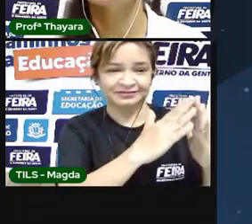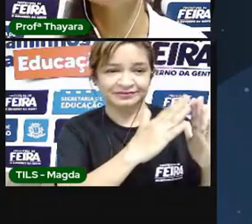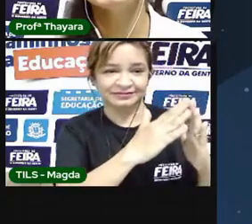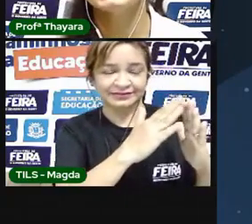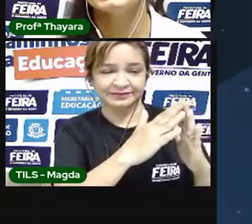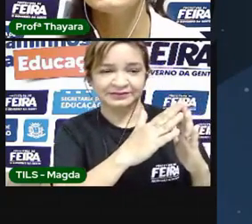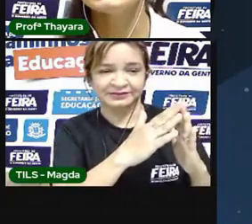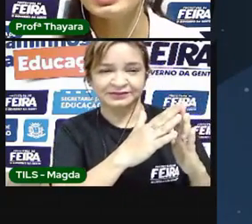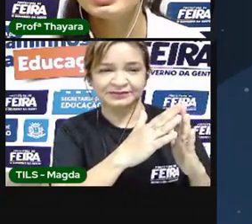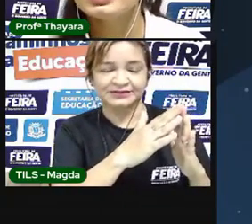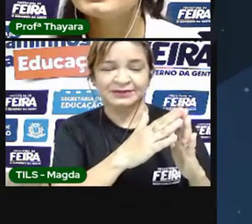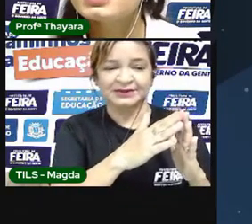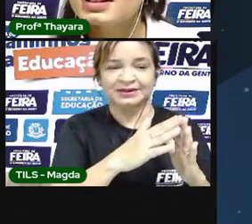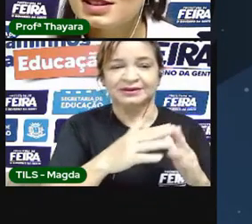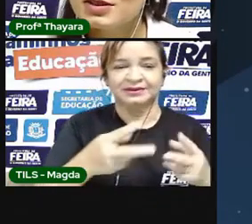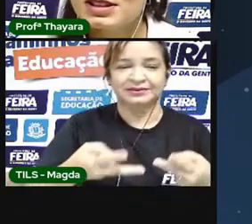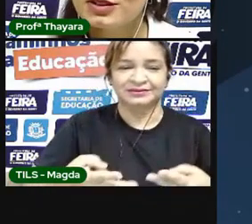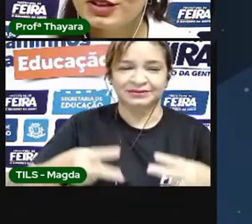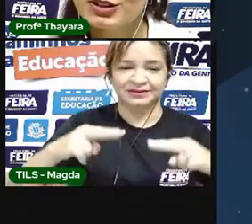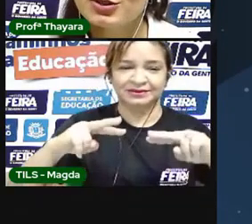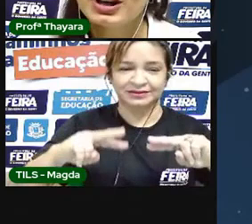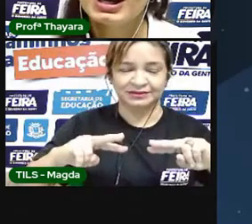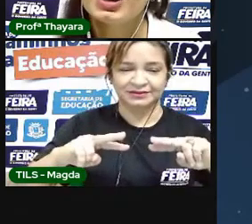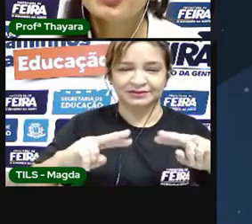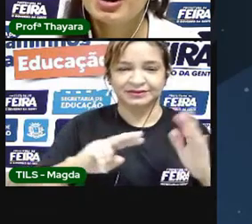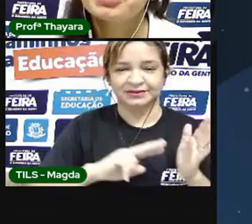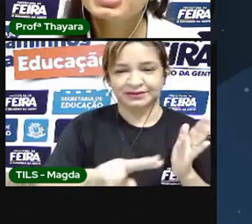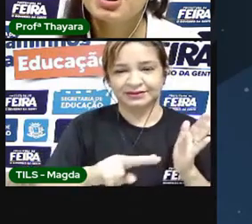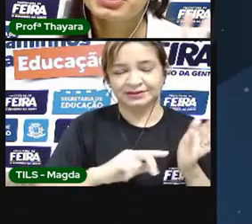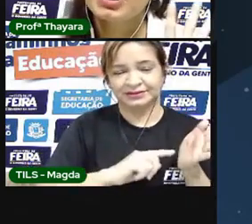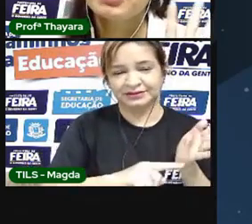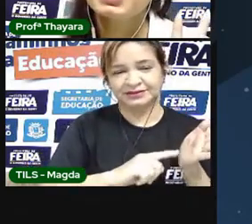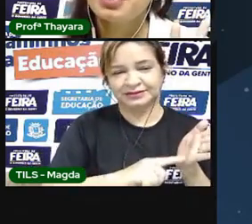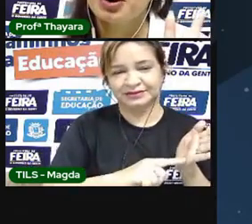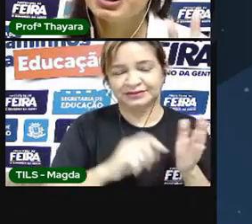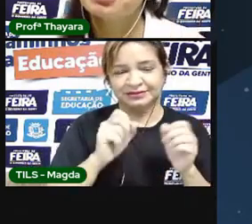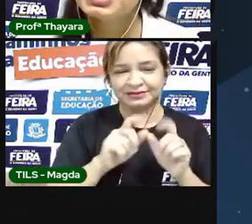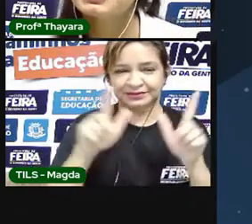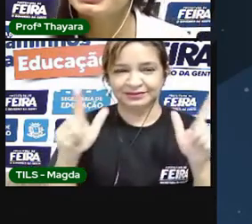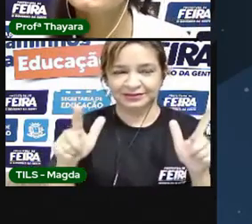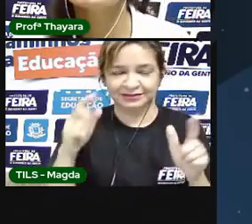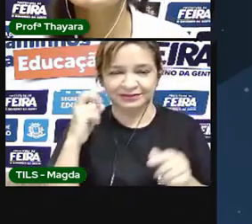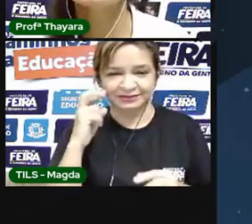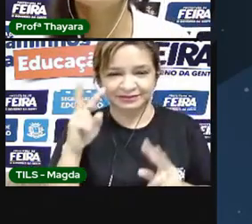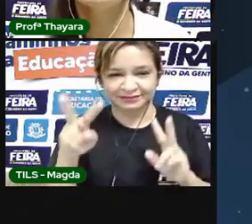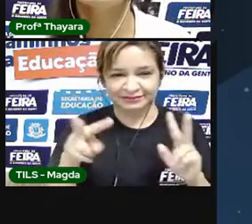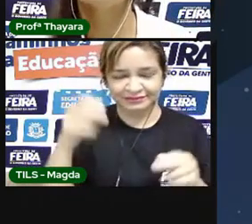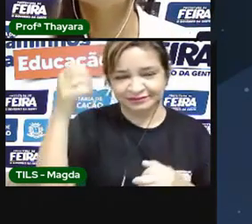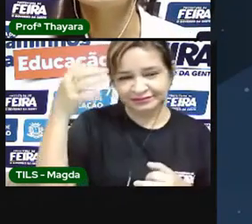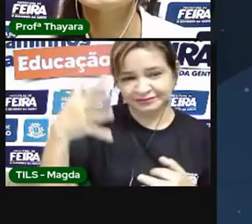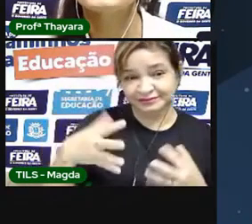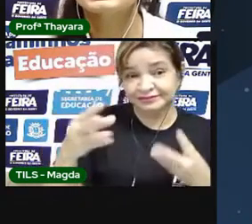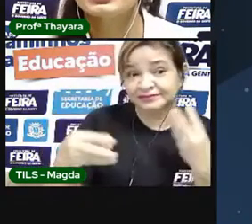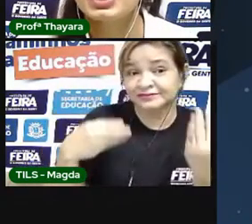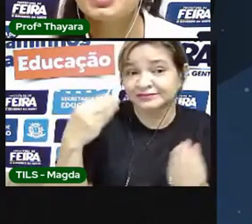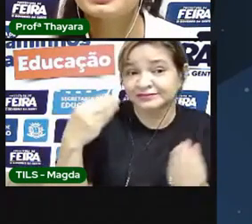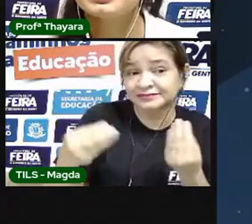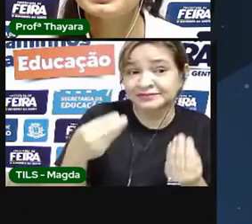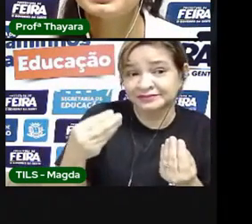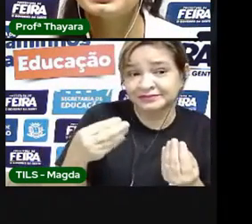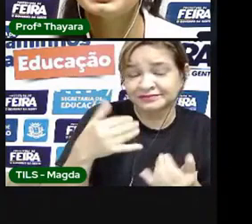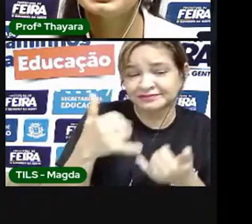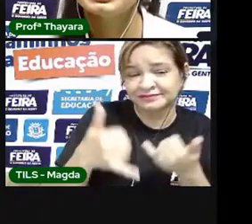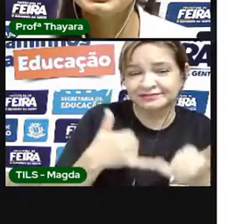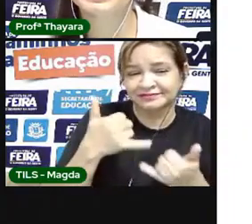clicar no link que vai estar aqui na descrição desse vídeo. Eu vou abrir só para dar um spoiler, para explicar a vocês como é que a gente faz para jogar.